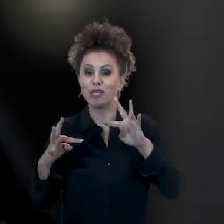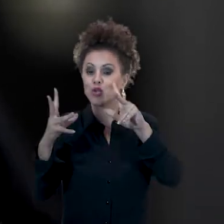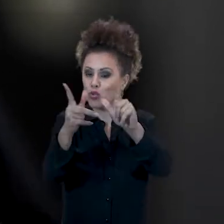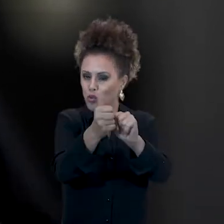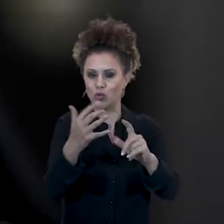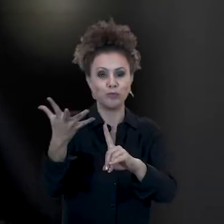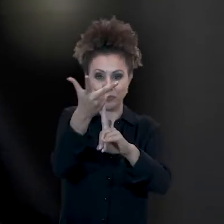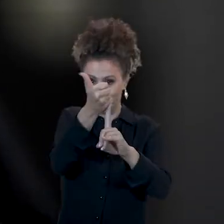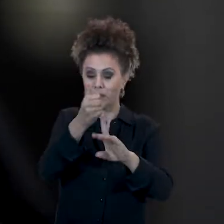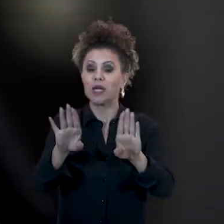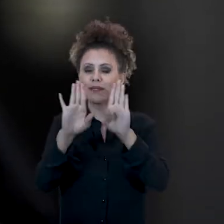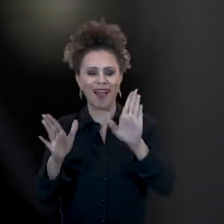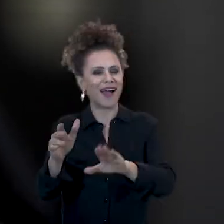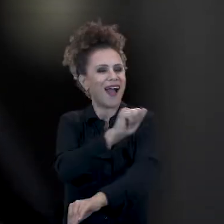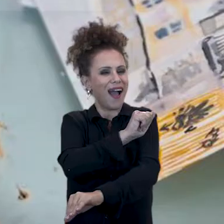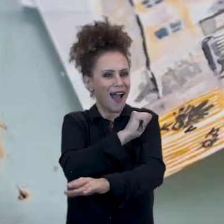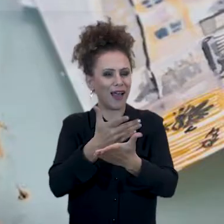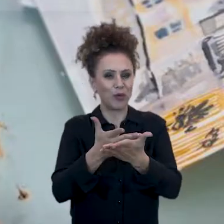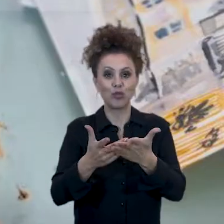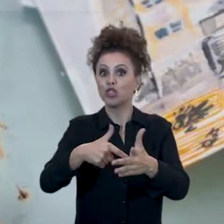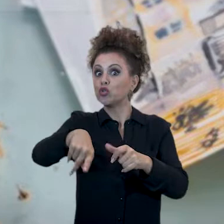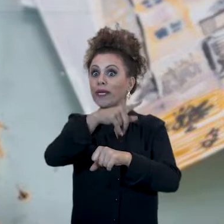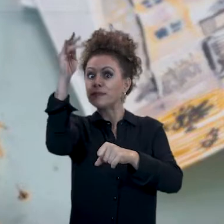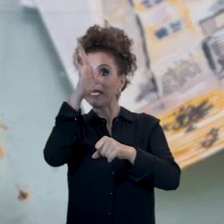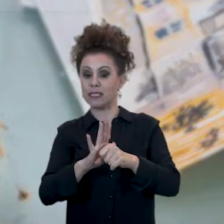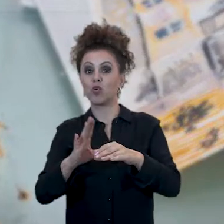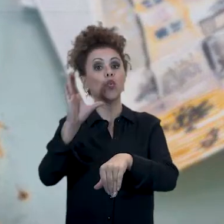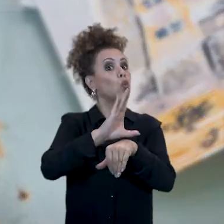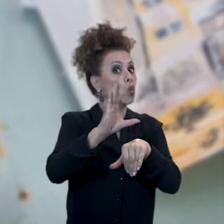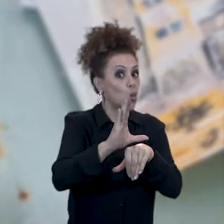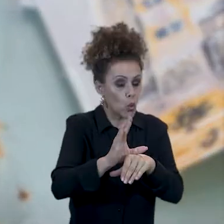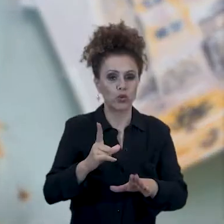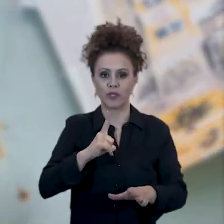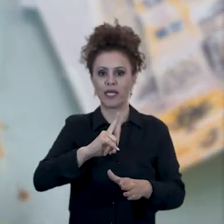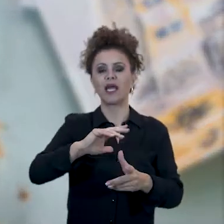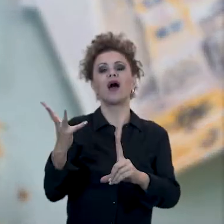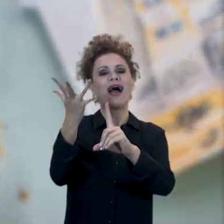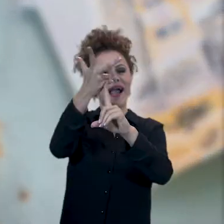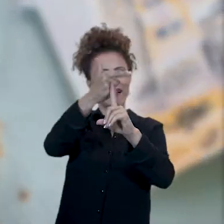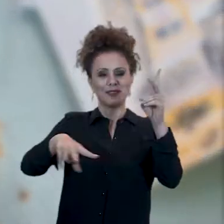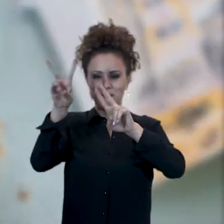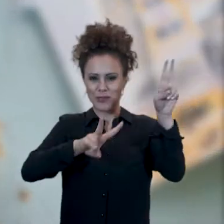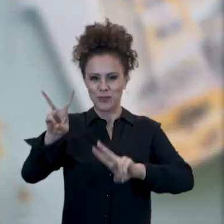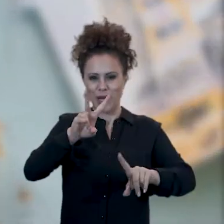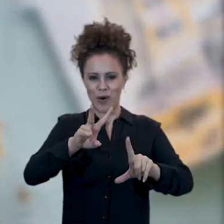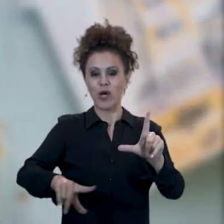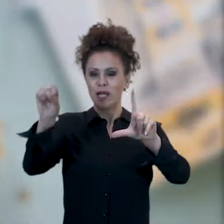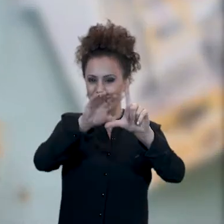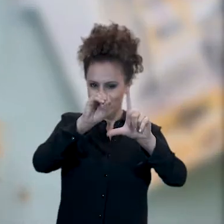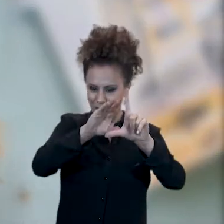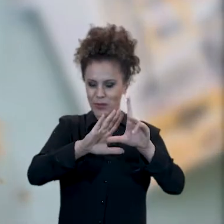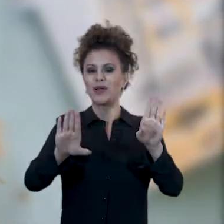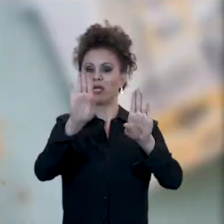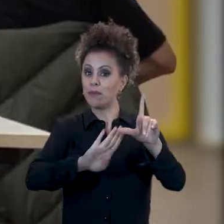Sua infraestrutura atrai estudantes talentosos de todo o país. Os cursos oferecidos são Artes Visuais, Licenciatura e